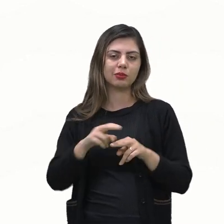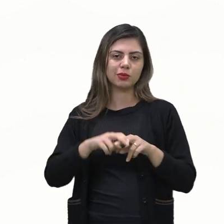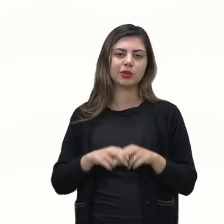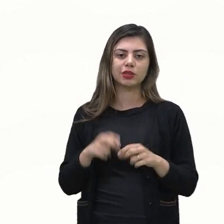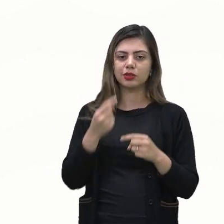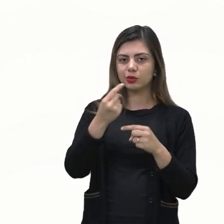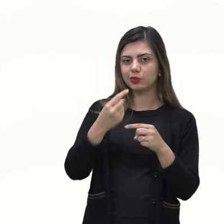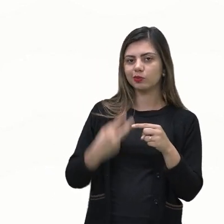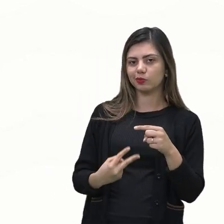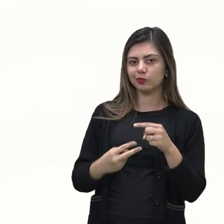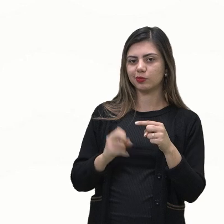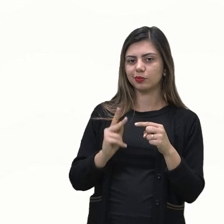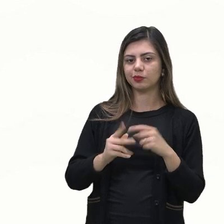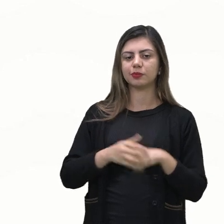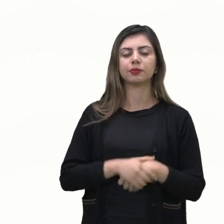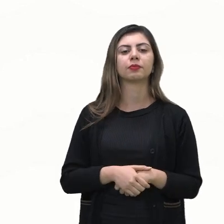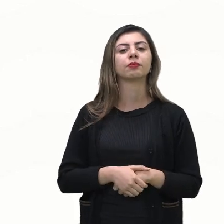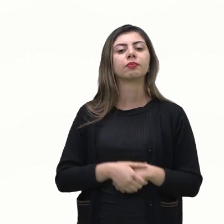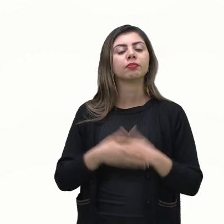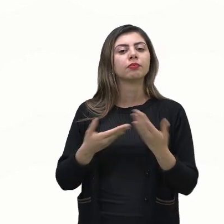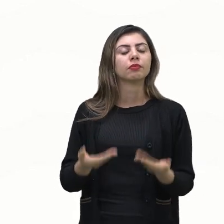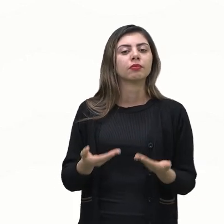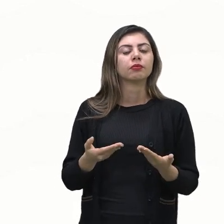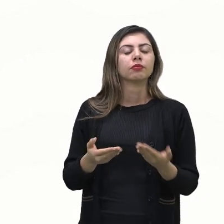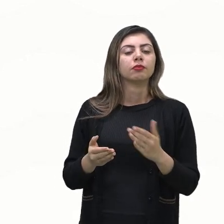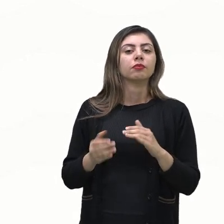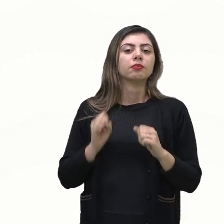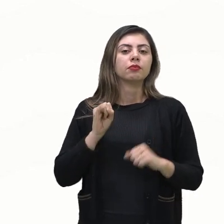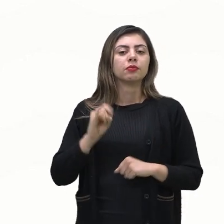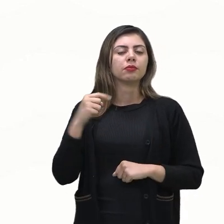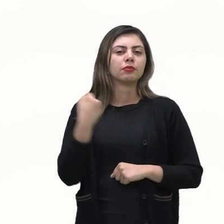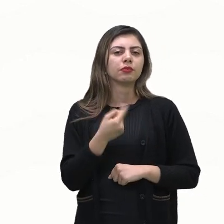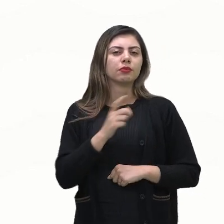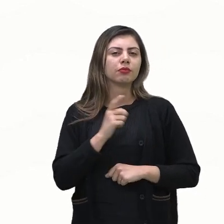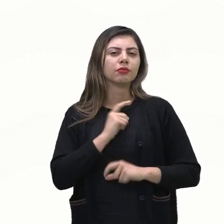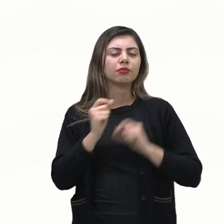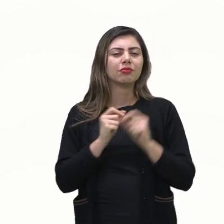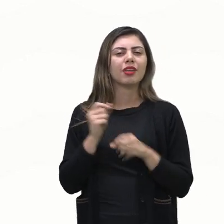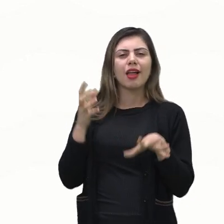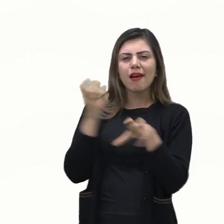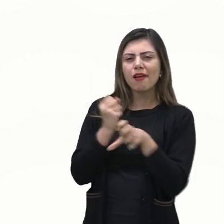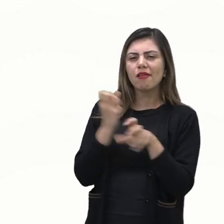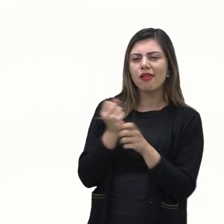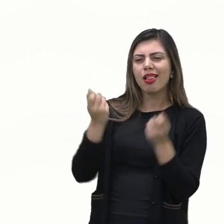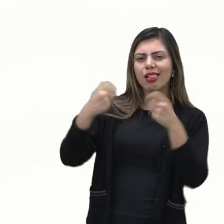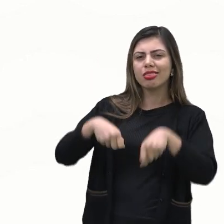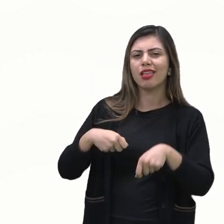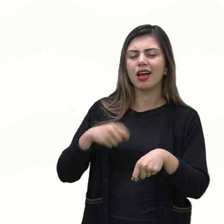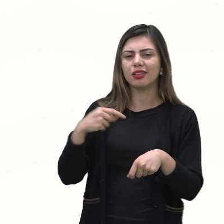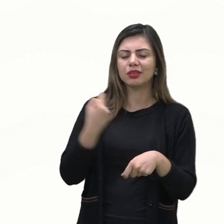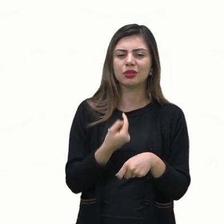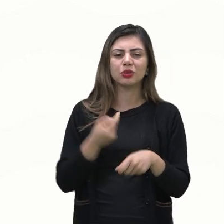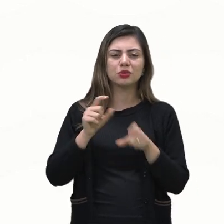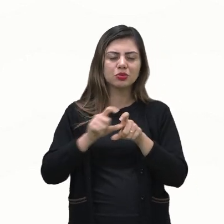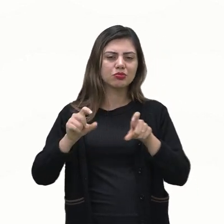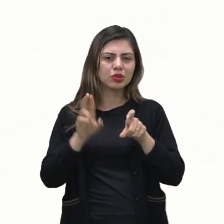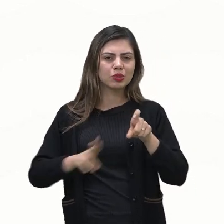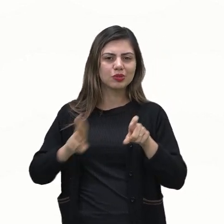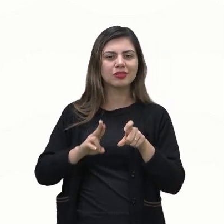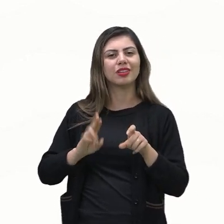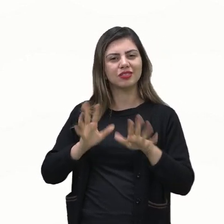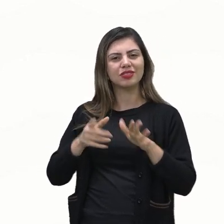o número um agora quando a gente trabalhar com cálculo de probabilidade assim como eu te falei